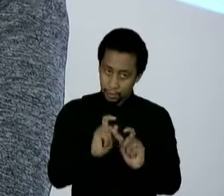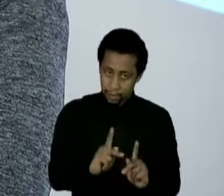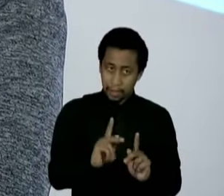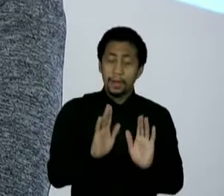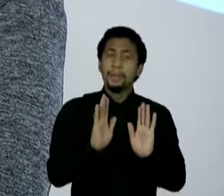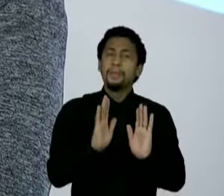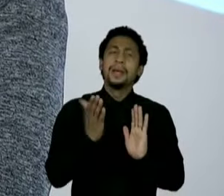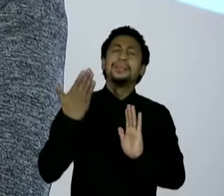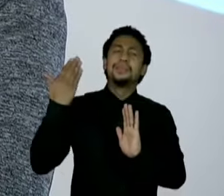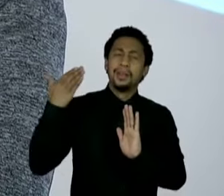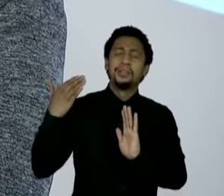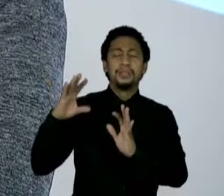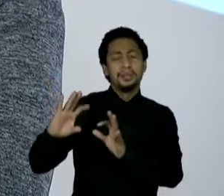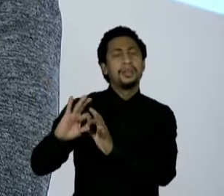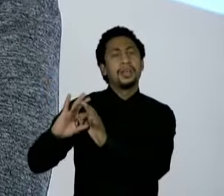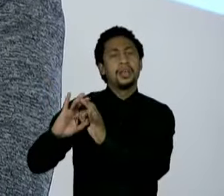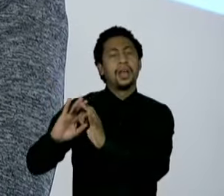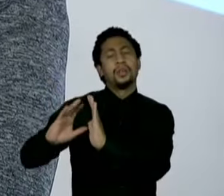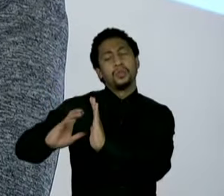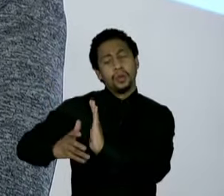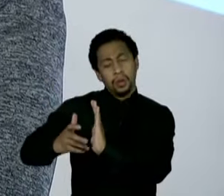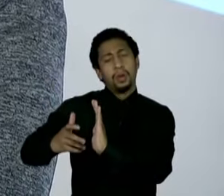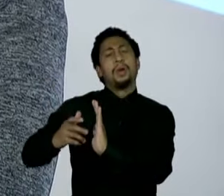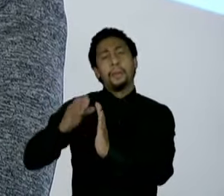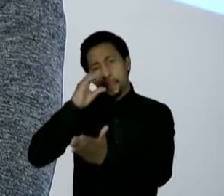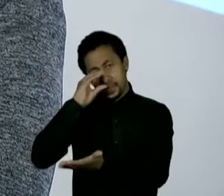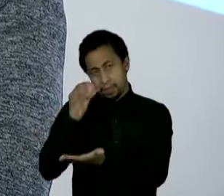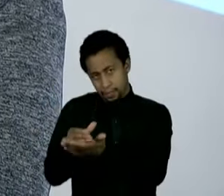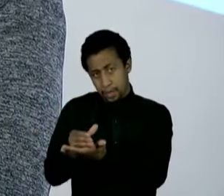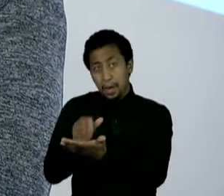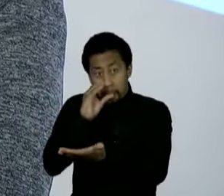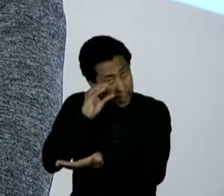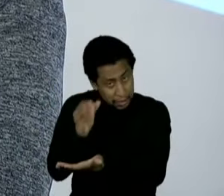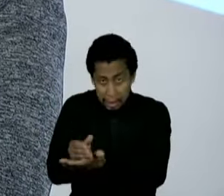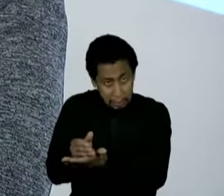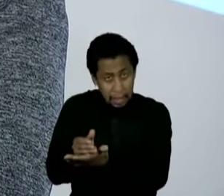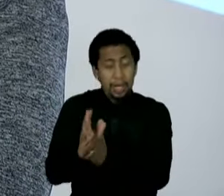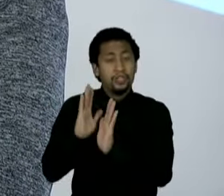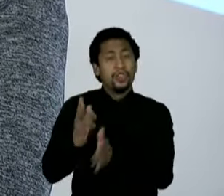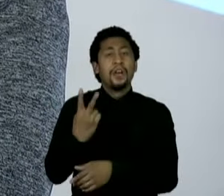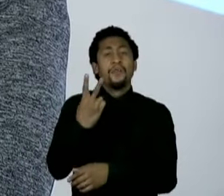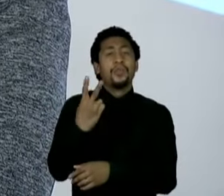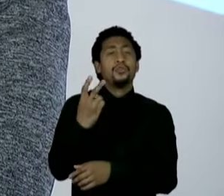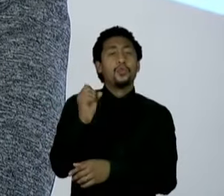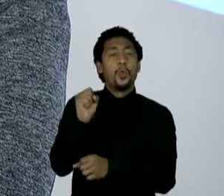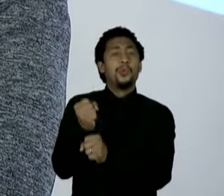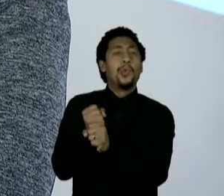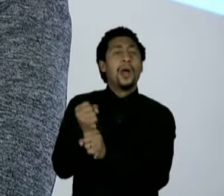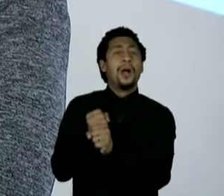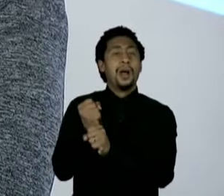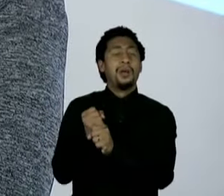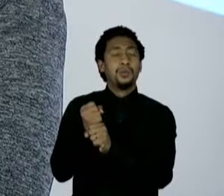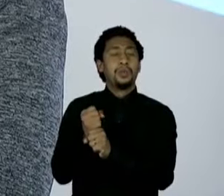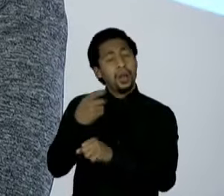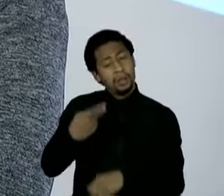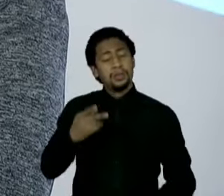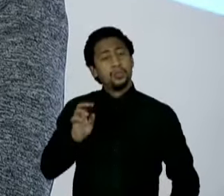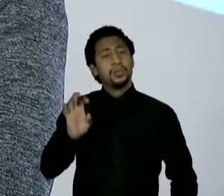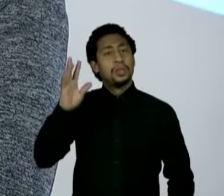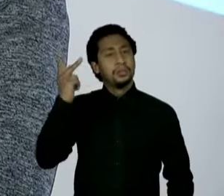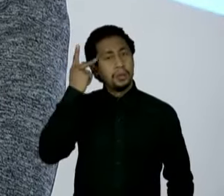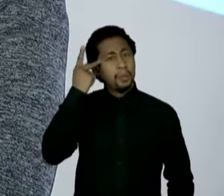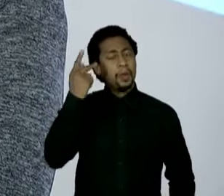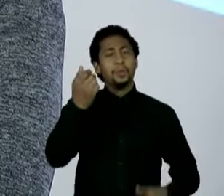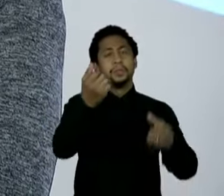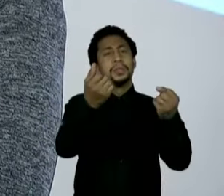-governador do Alckmin e o PSDB, ele comanda o Estado de São Paulo há 28 anos. Então, eu gostaria de saber a sua avaliação sobre o legado do